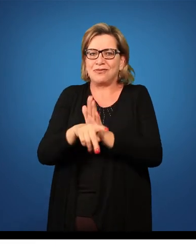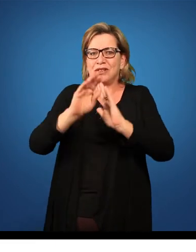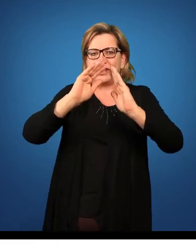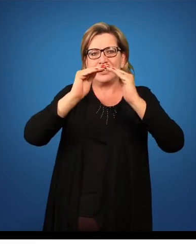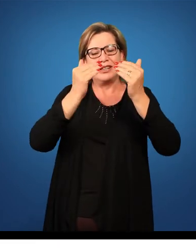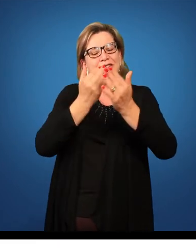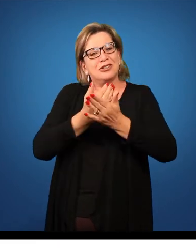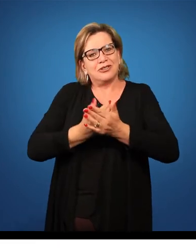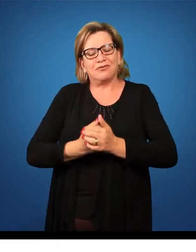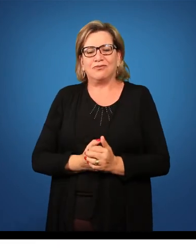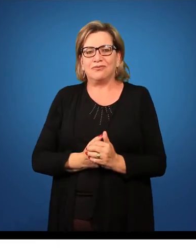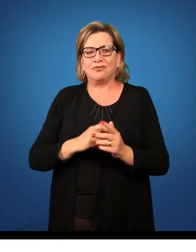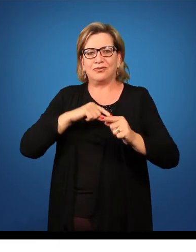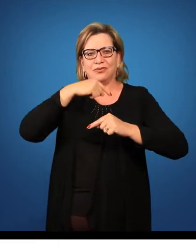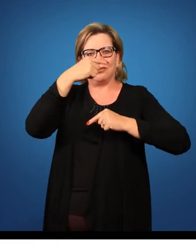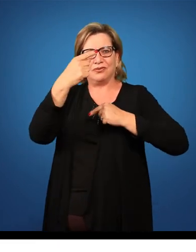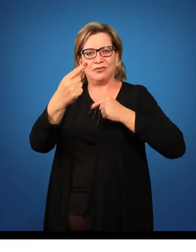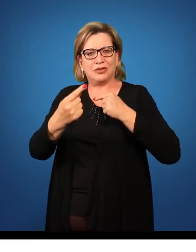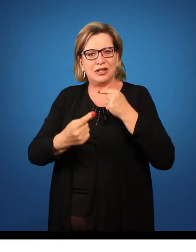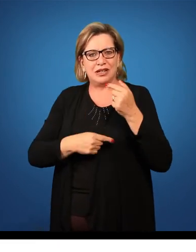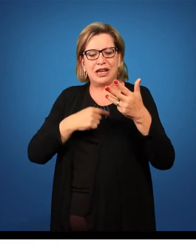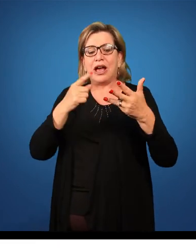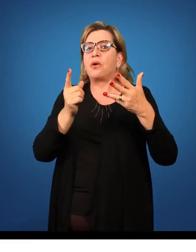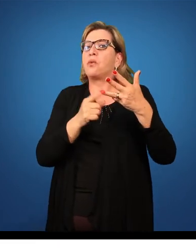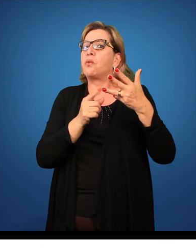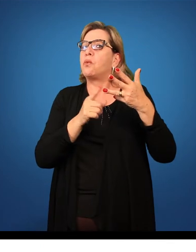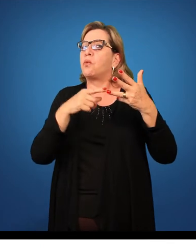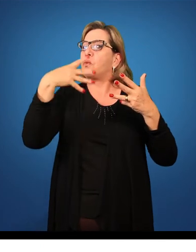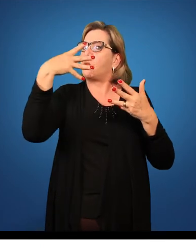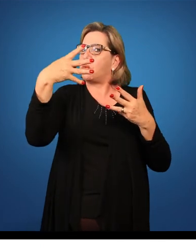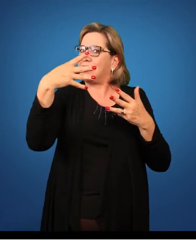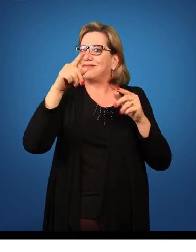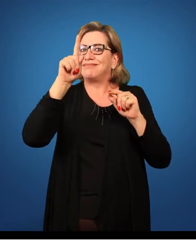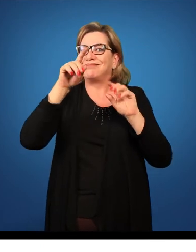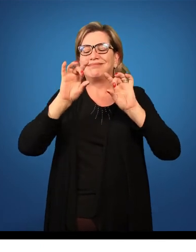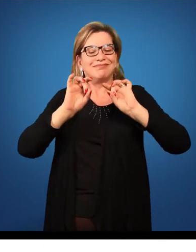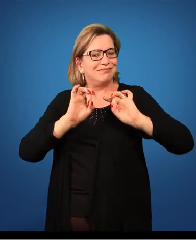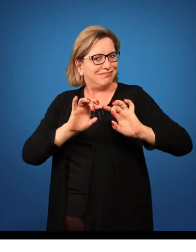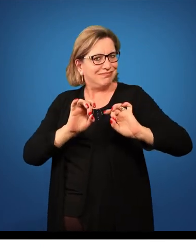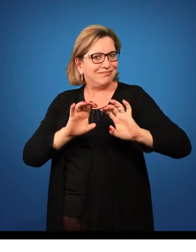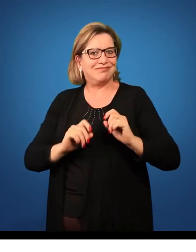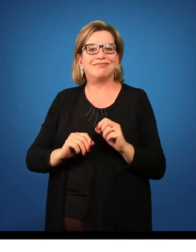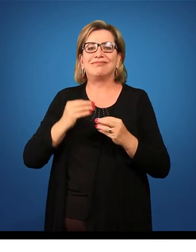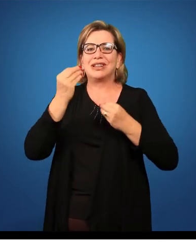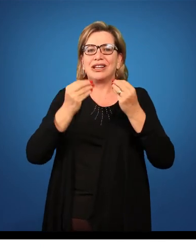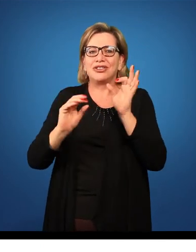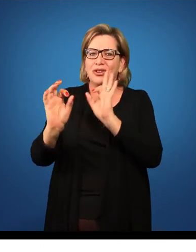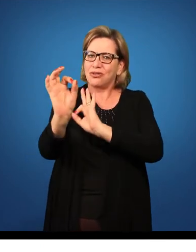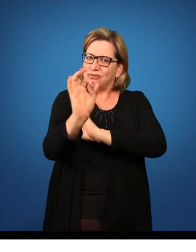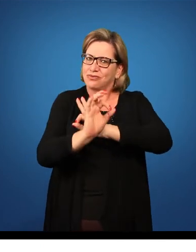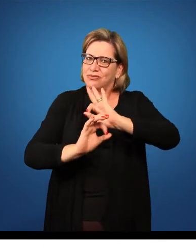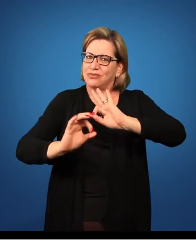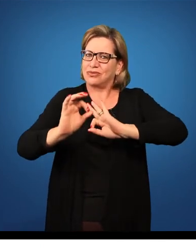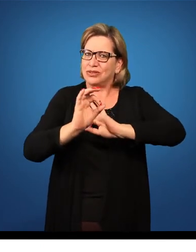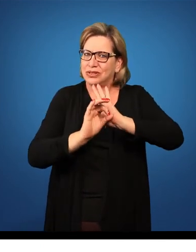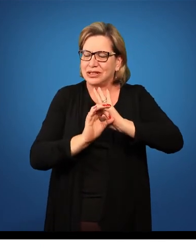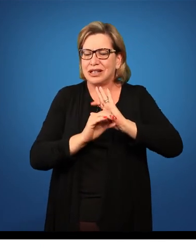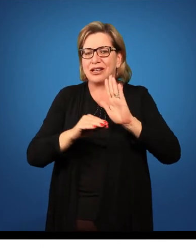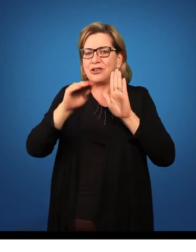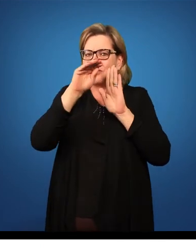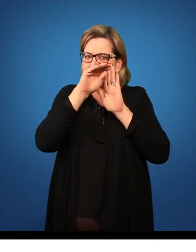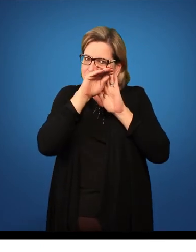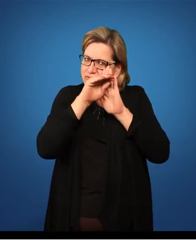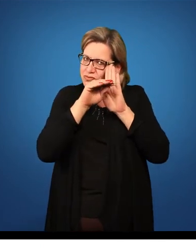Depois vem a fase 4, que é uma fase muito especial, que é uma fase de elaboração de projetos de ensino.